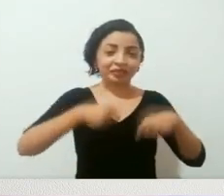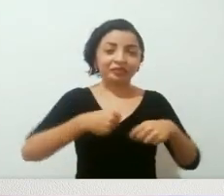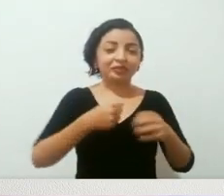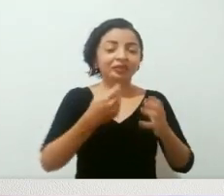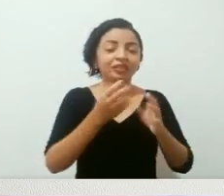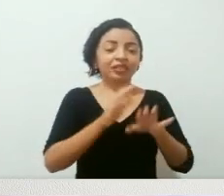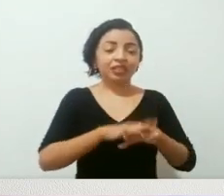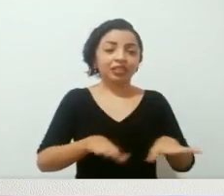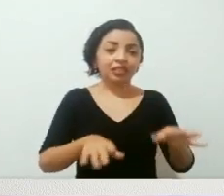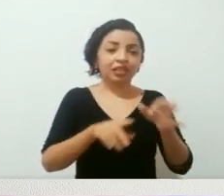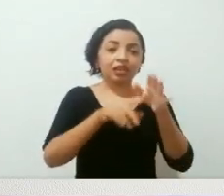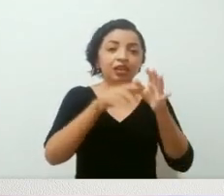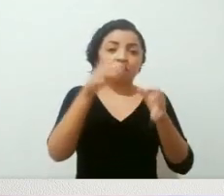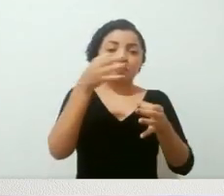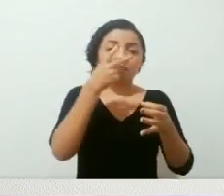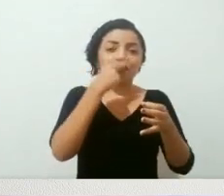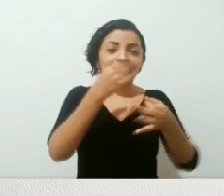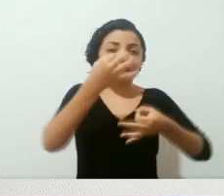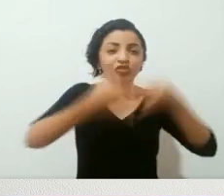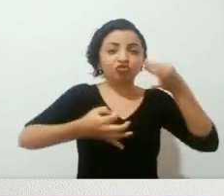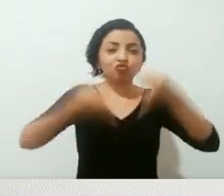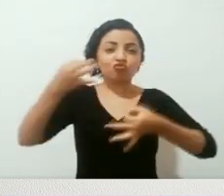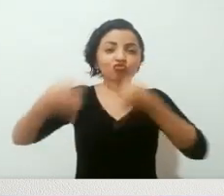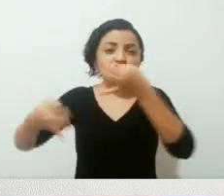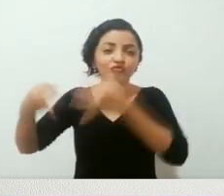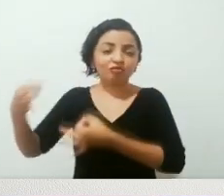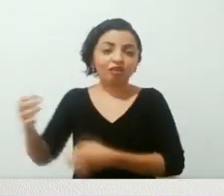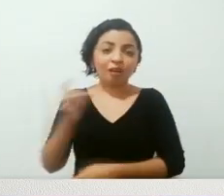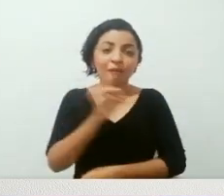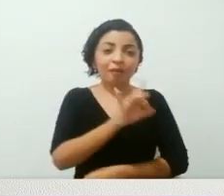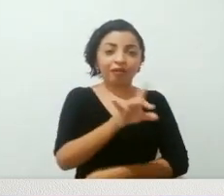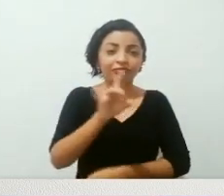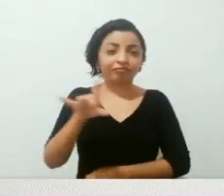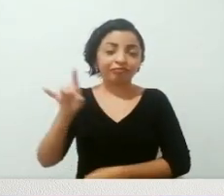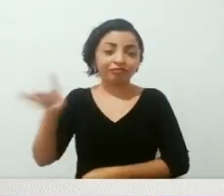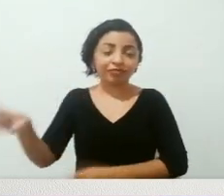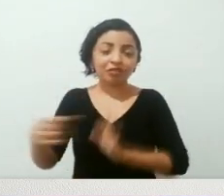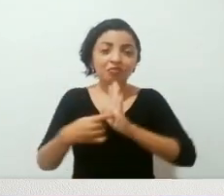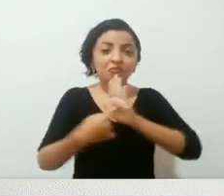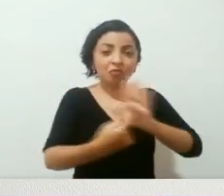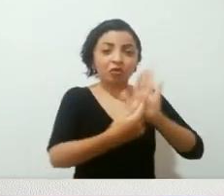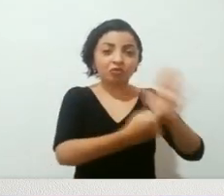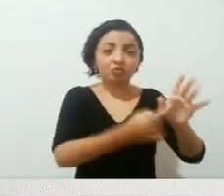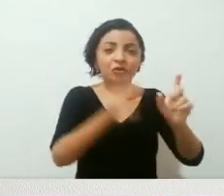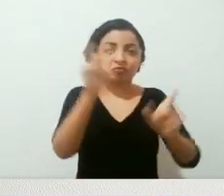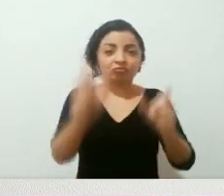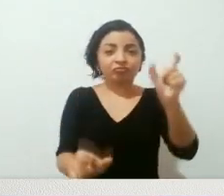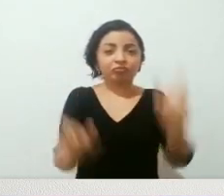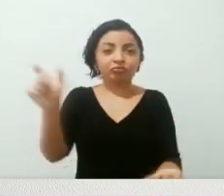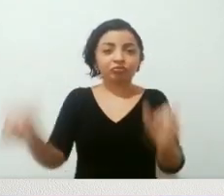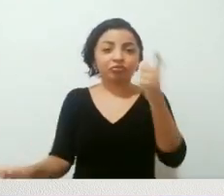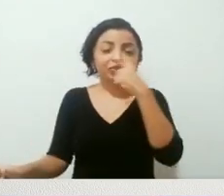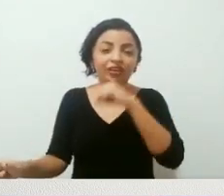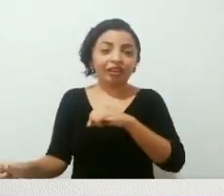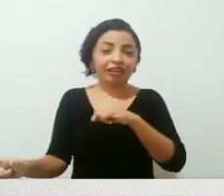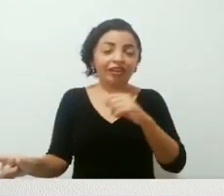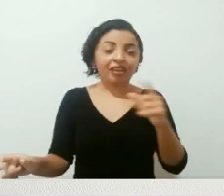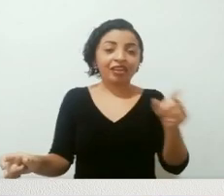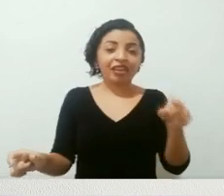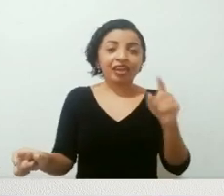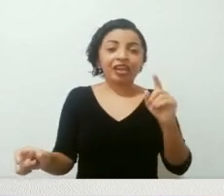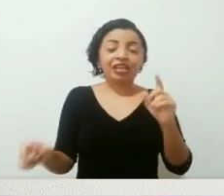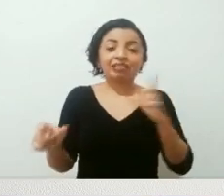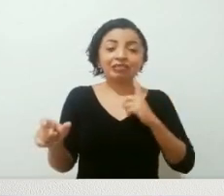aos julgamentos e ao, vamos dizer, à nudez com que ela vai expondo esses personagens, né, cada um vai tendo a